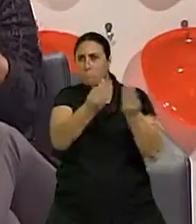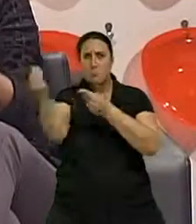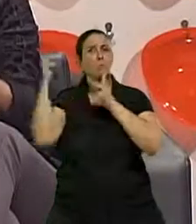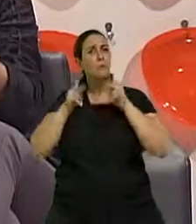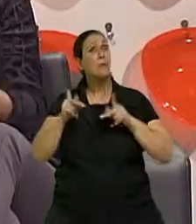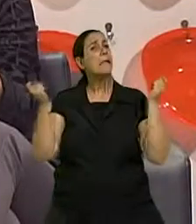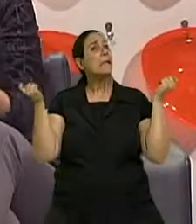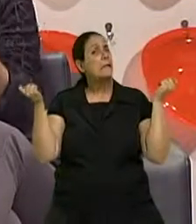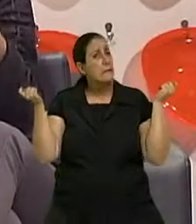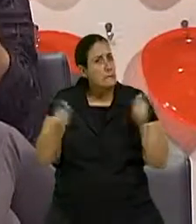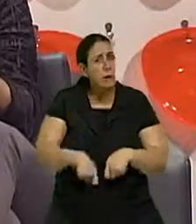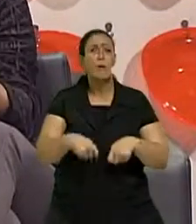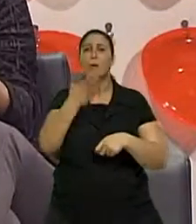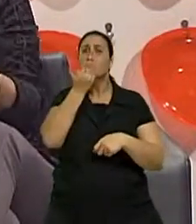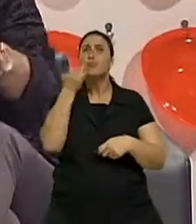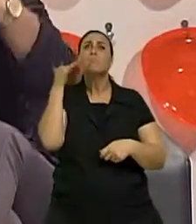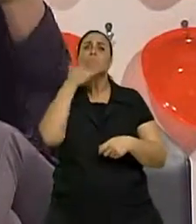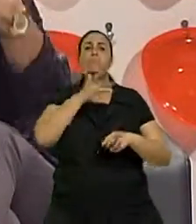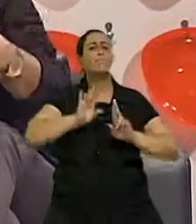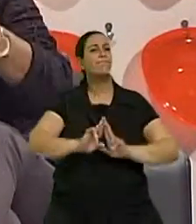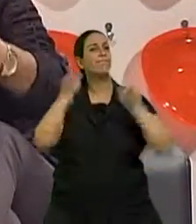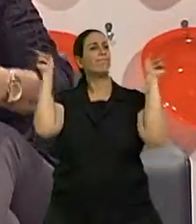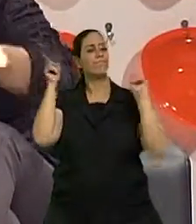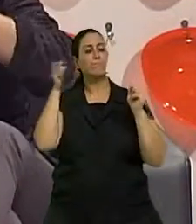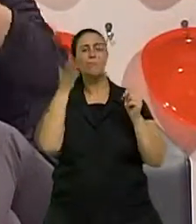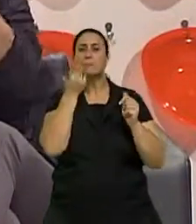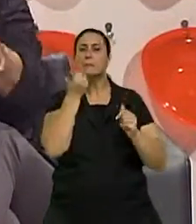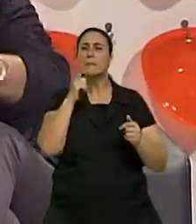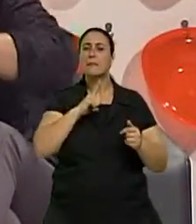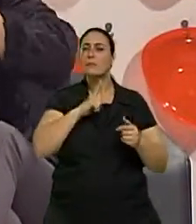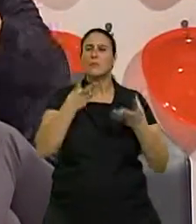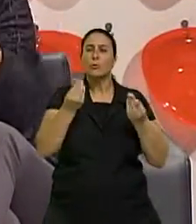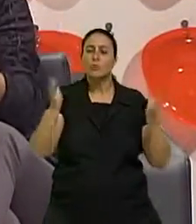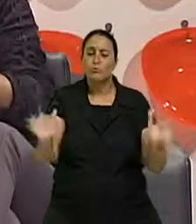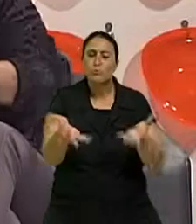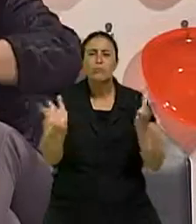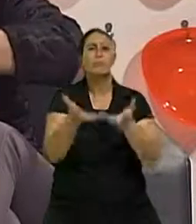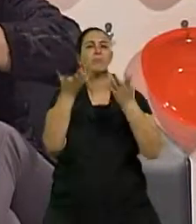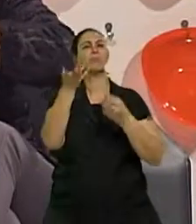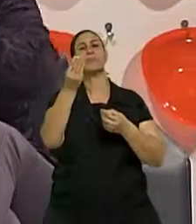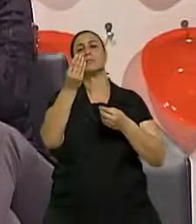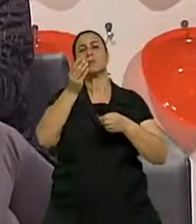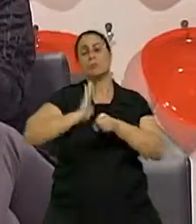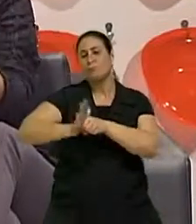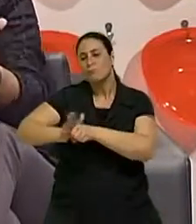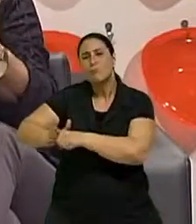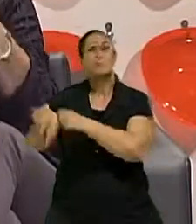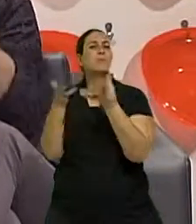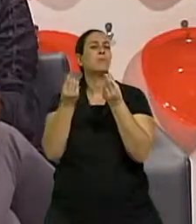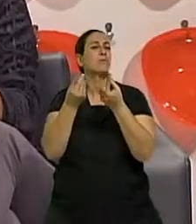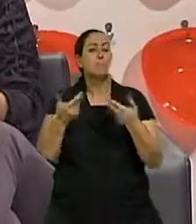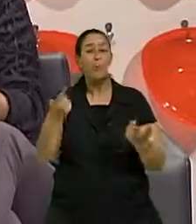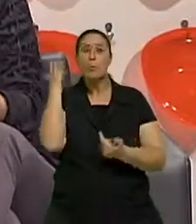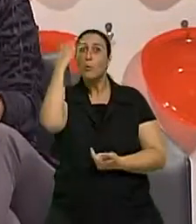como é prazeroso descobrir receitas com legumes, com verduras. Elas bonitas de ver